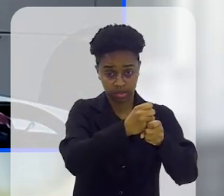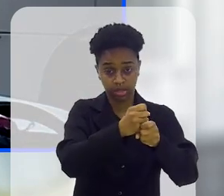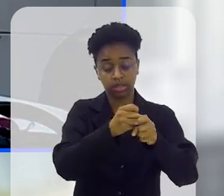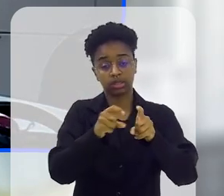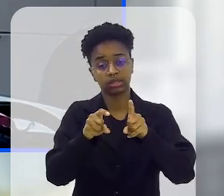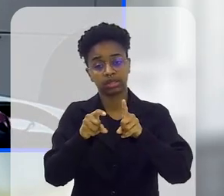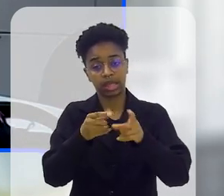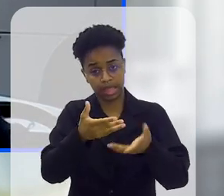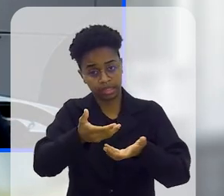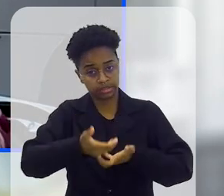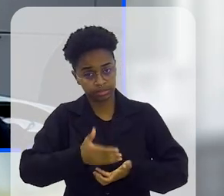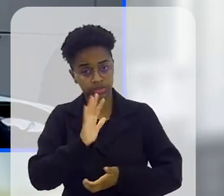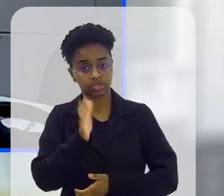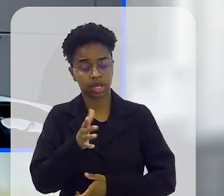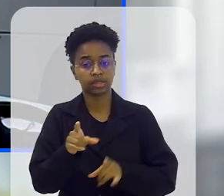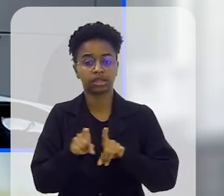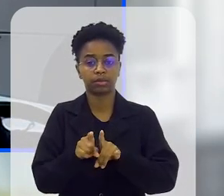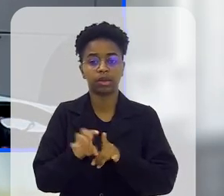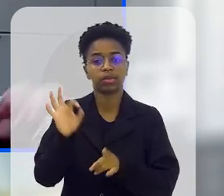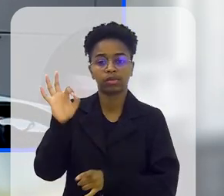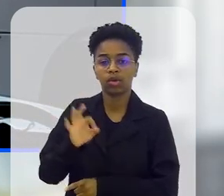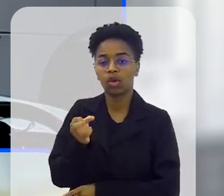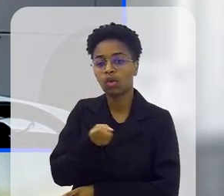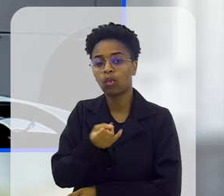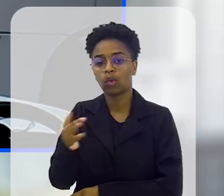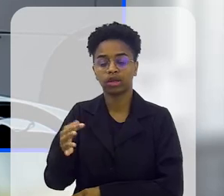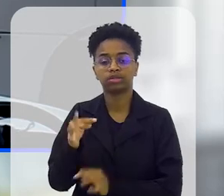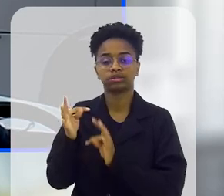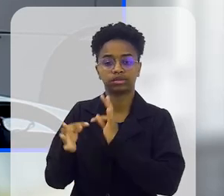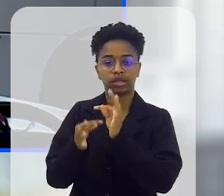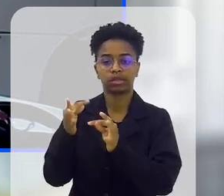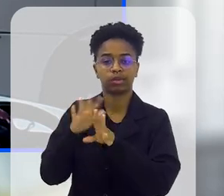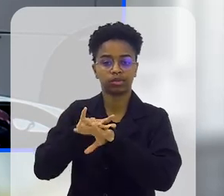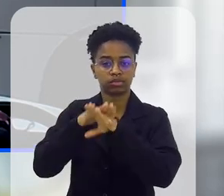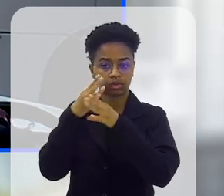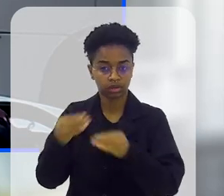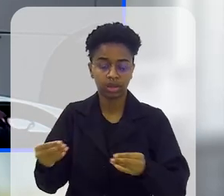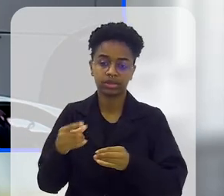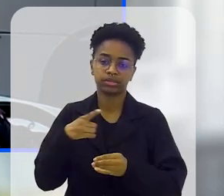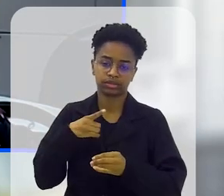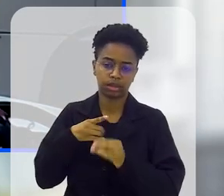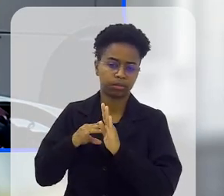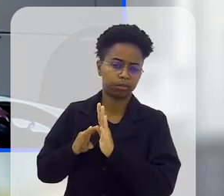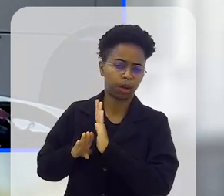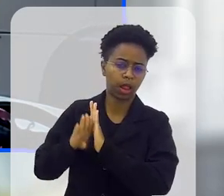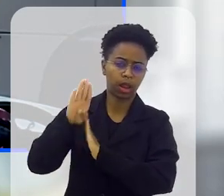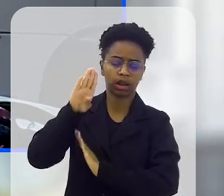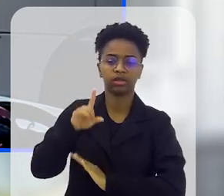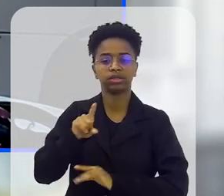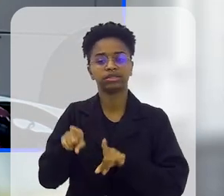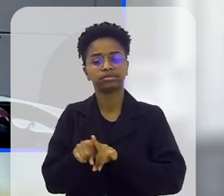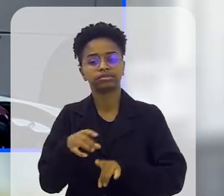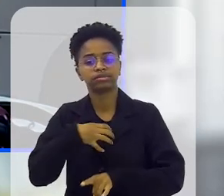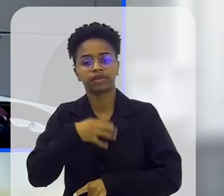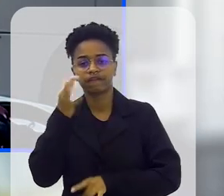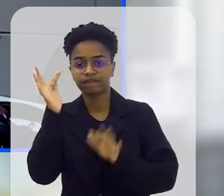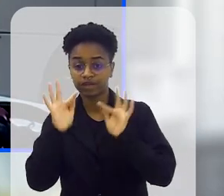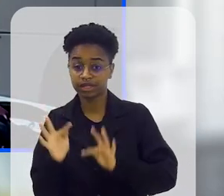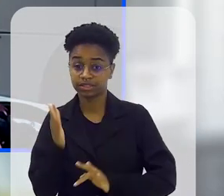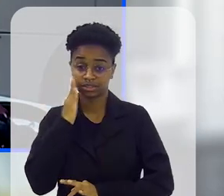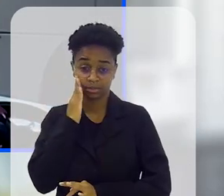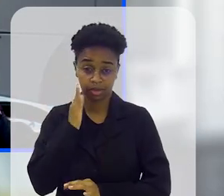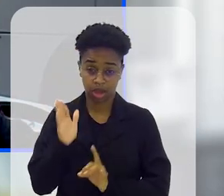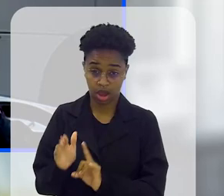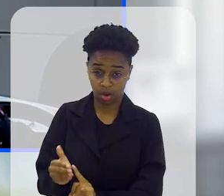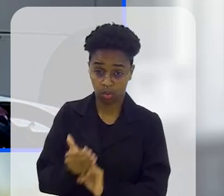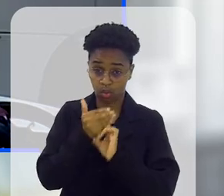recebemos na casa, com o percentual das que já estão fora de tratamento, é muito elevado e a gente fica feliz de saber que